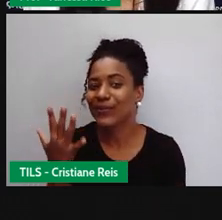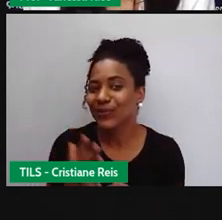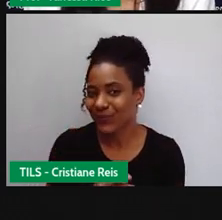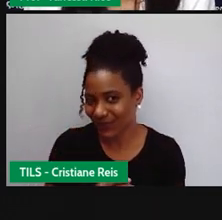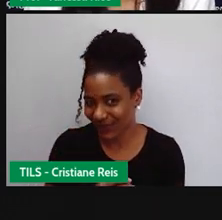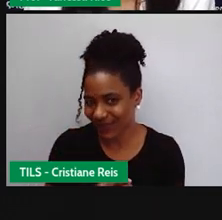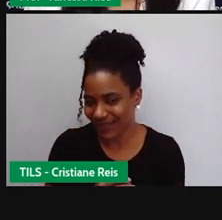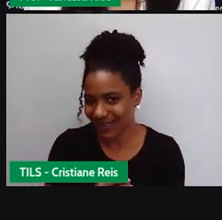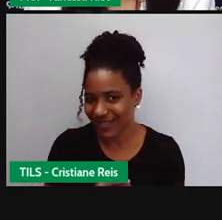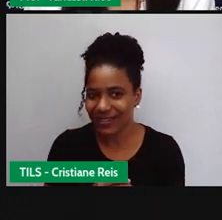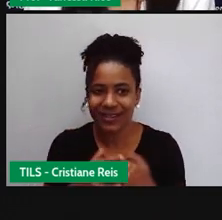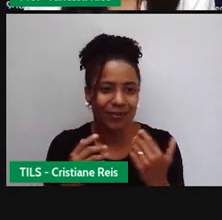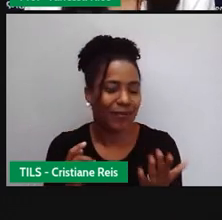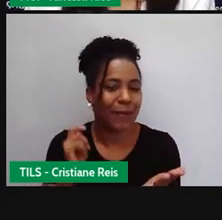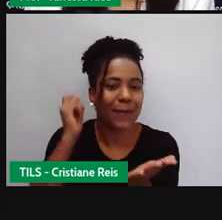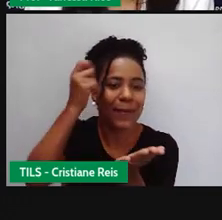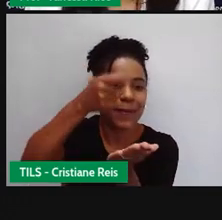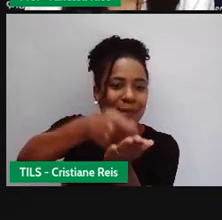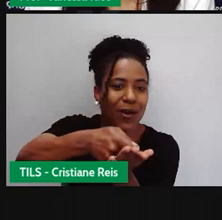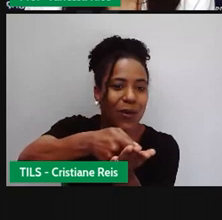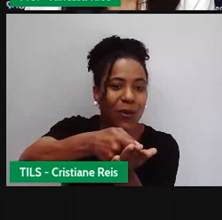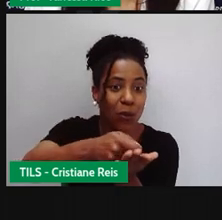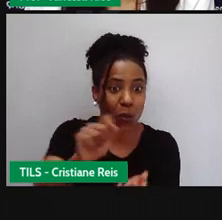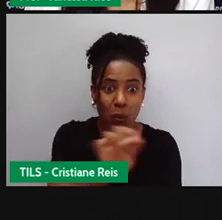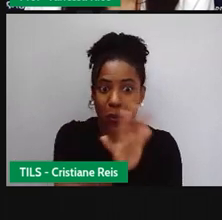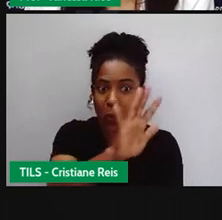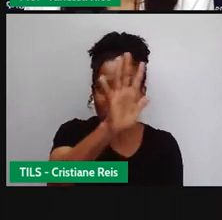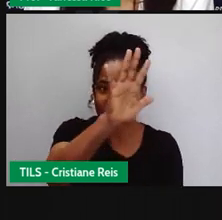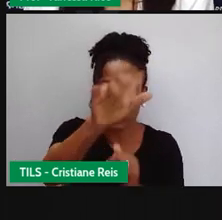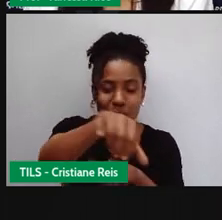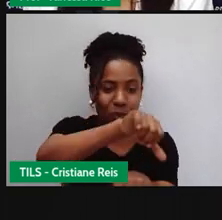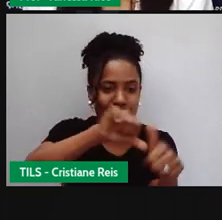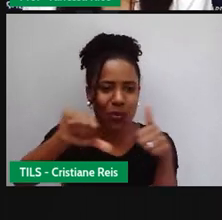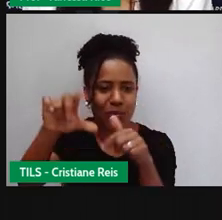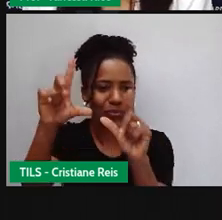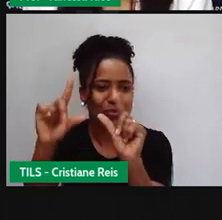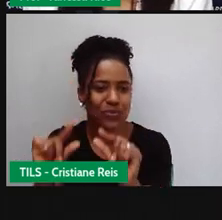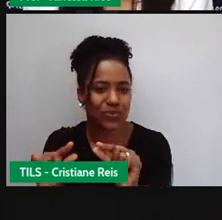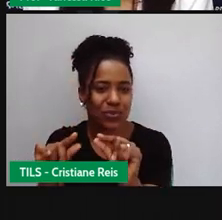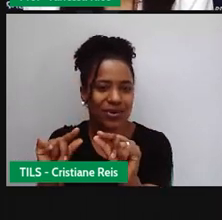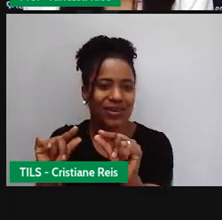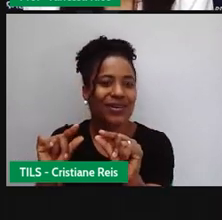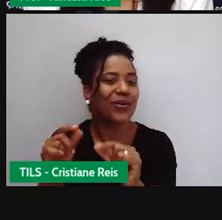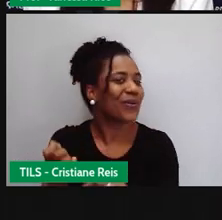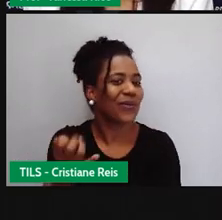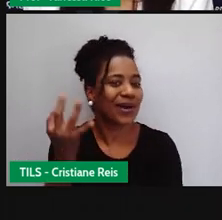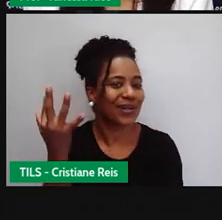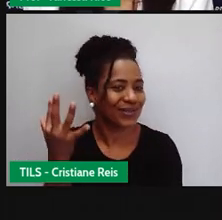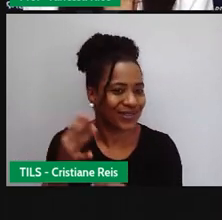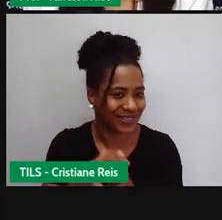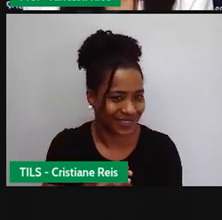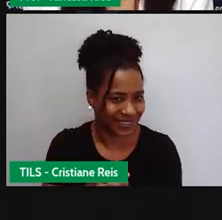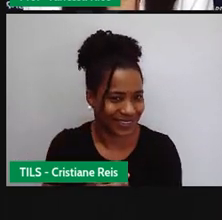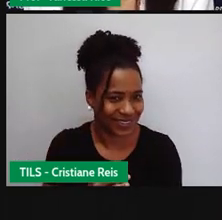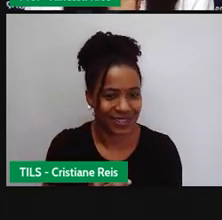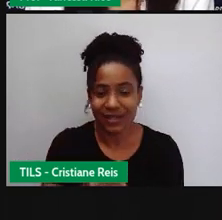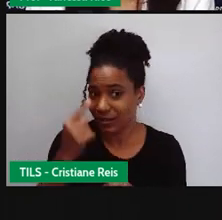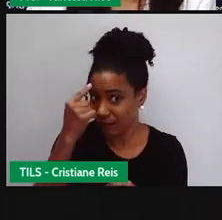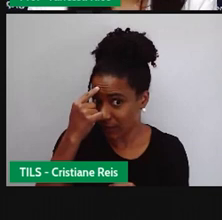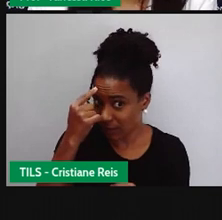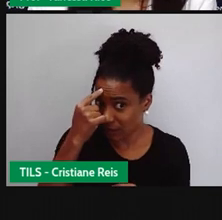Quanto aí deixou de ser pago, né? E aí, quando a gente fala aí nesse processo a gente tem que pensar nos